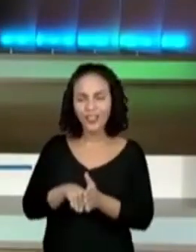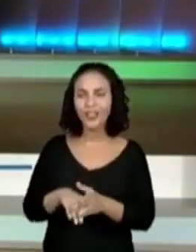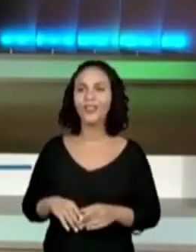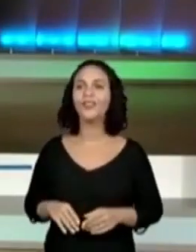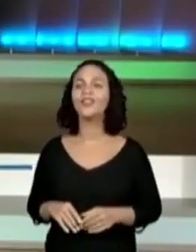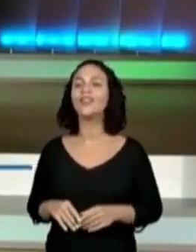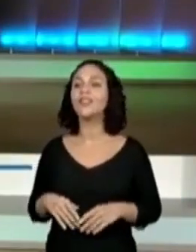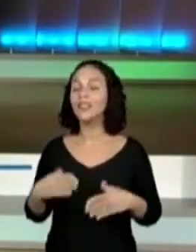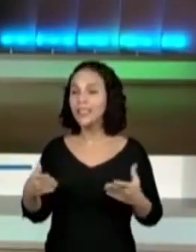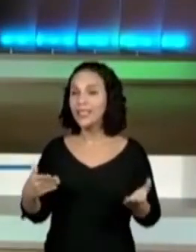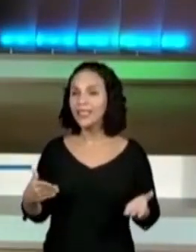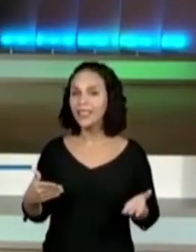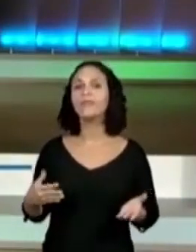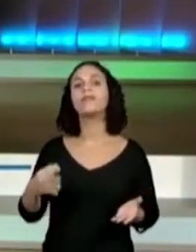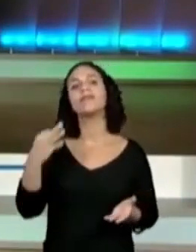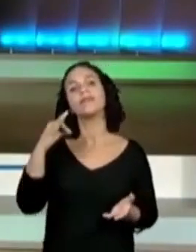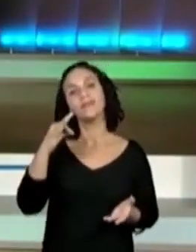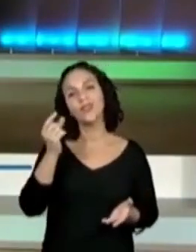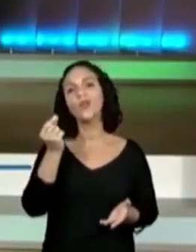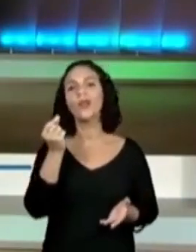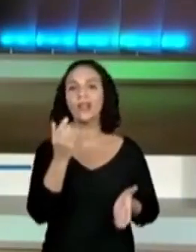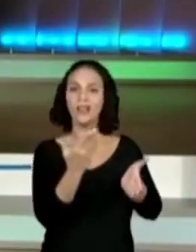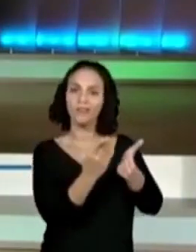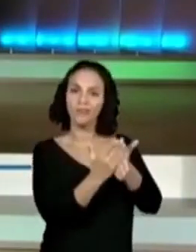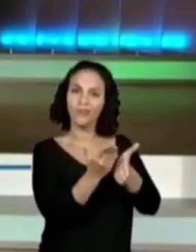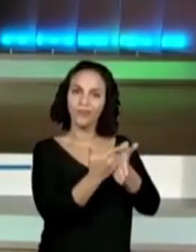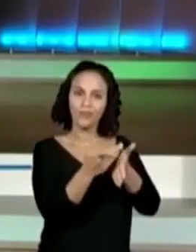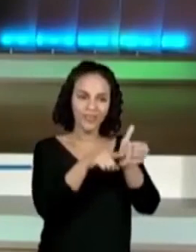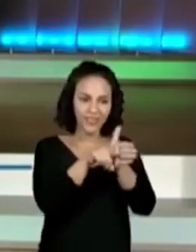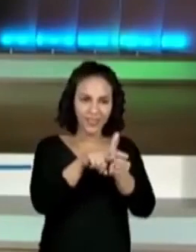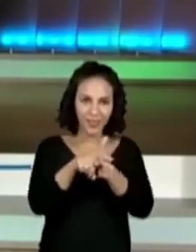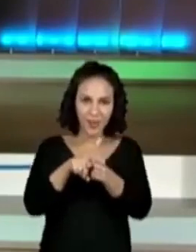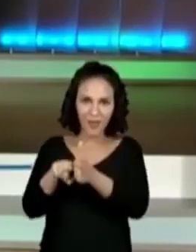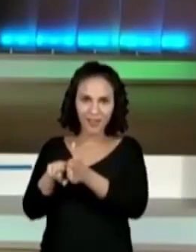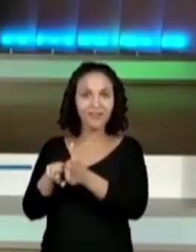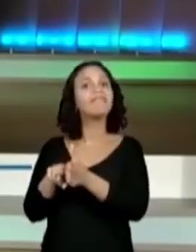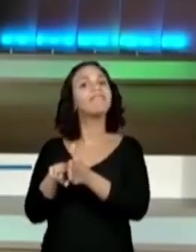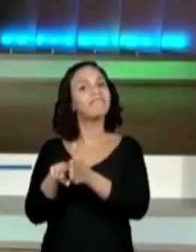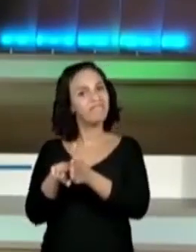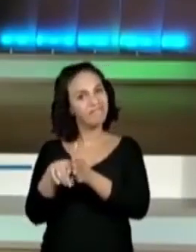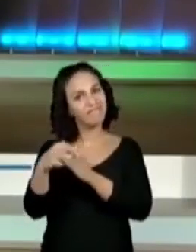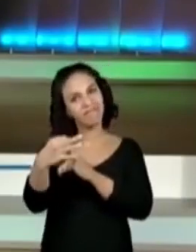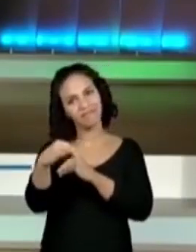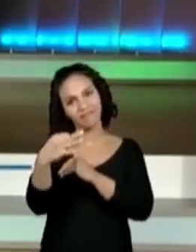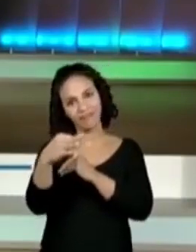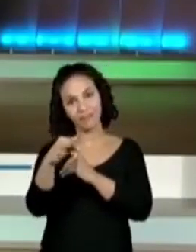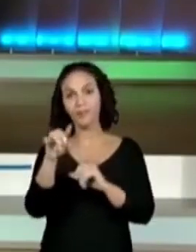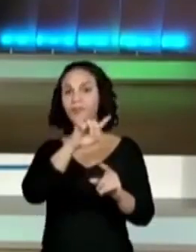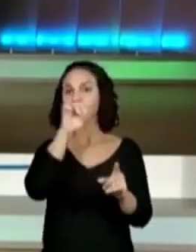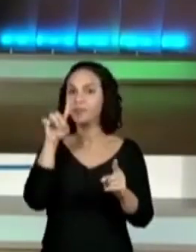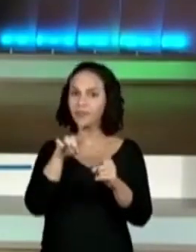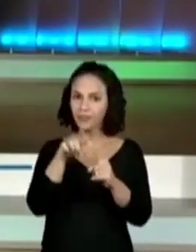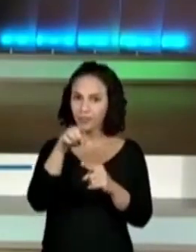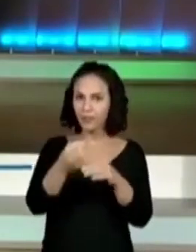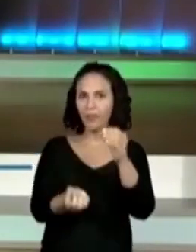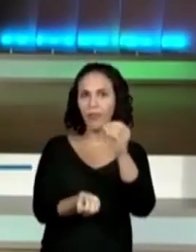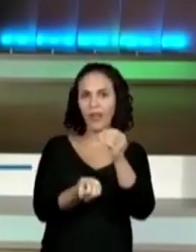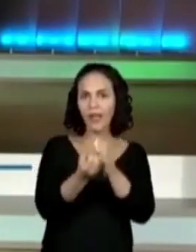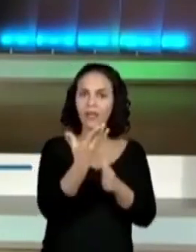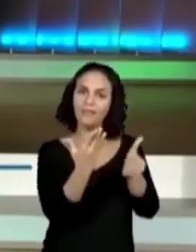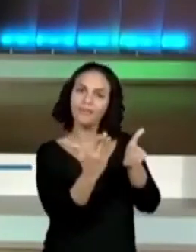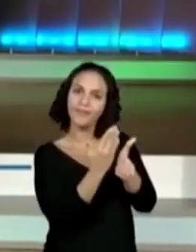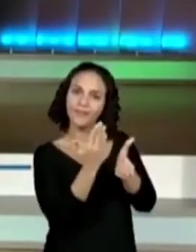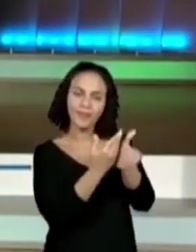nananana, uma enciclopédia, boa! Nosso objetivo é montar uma